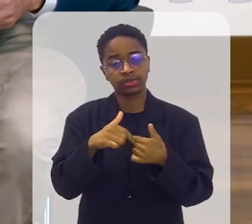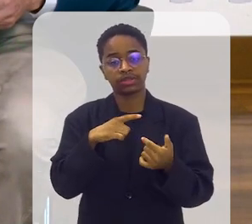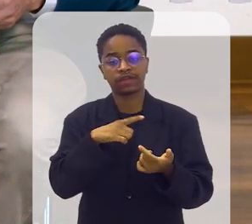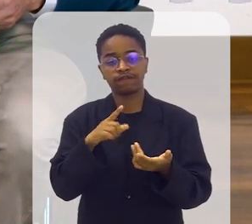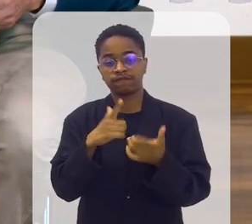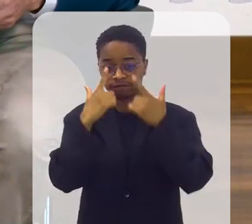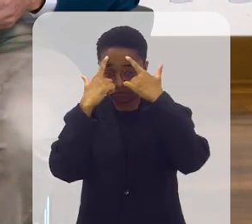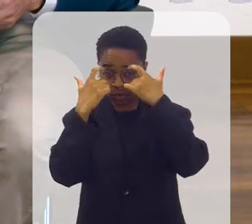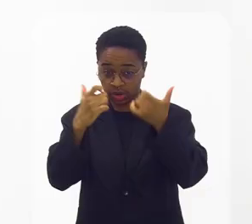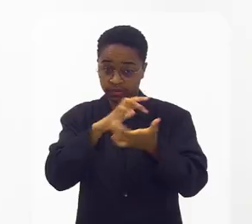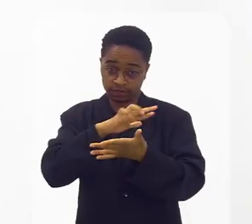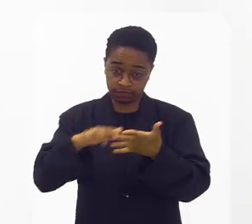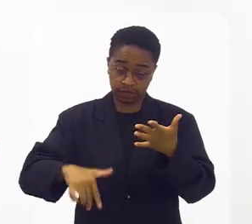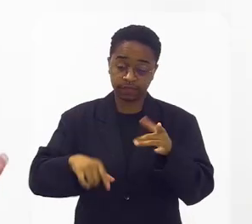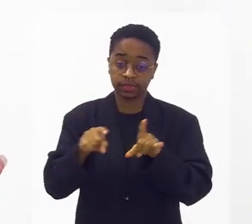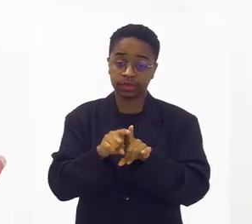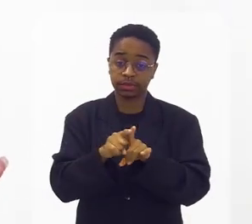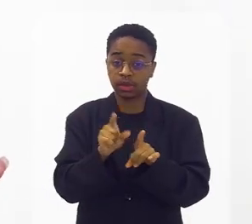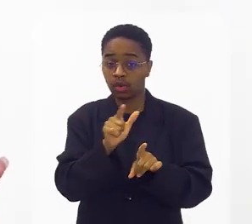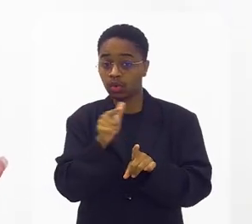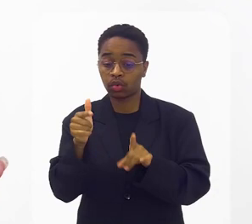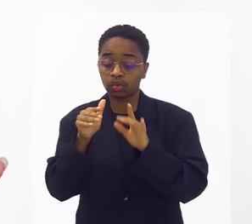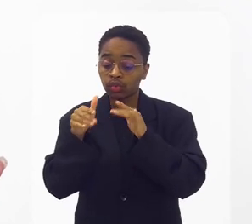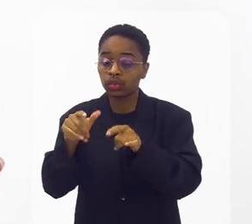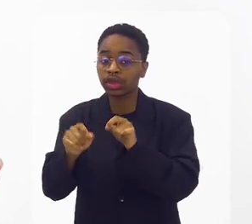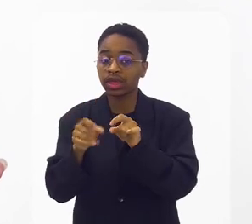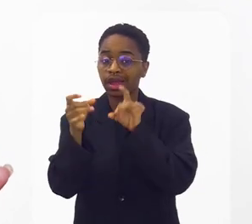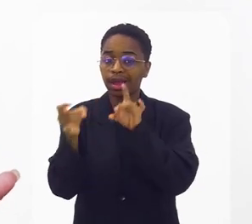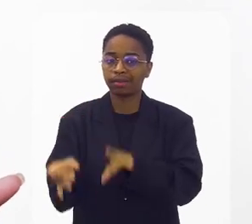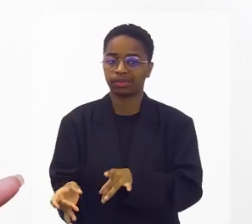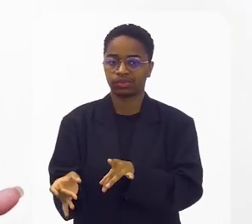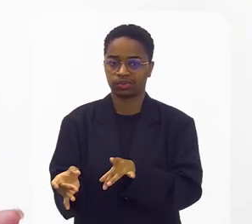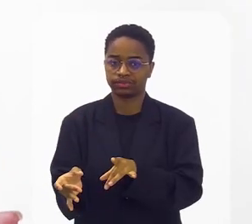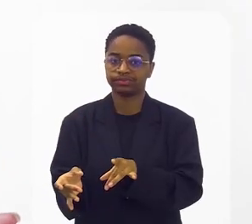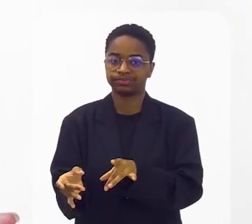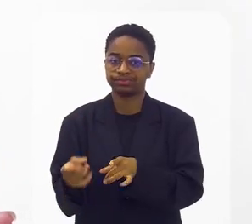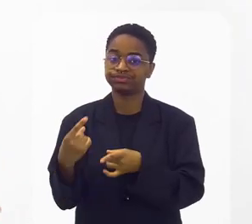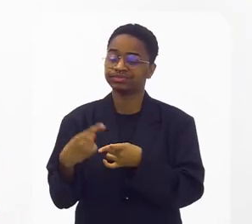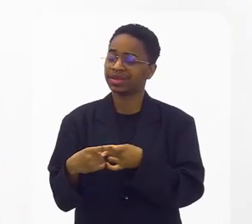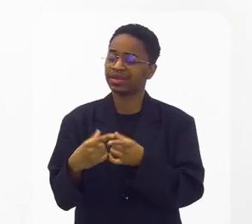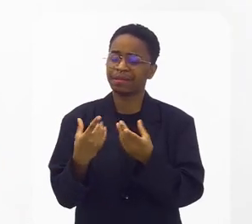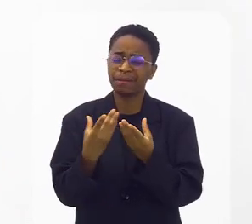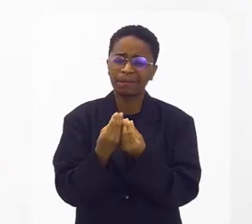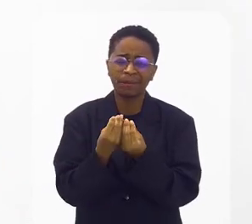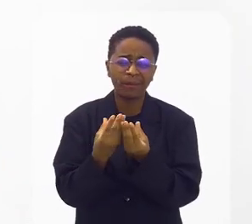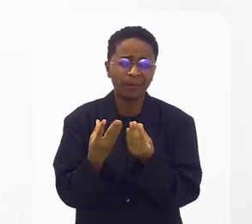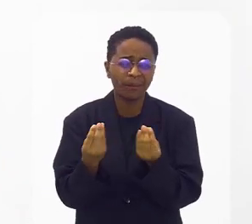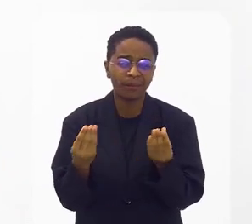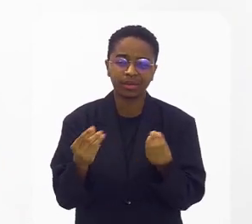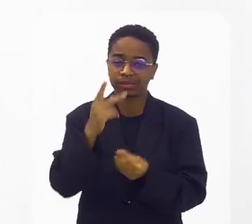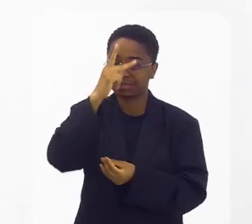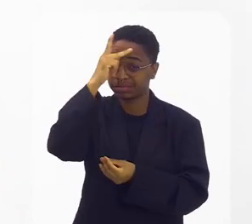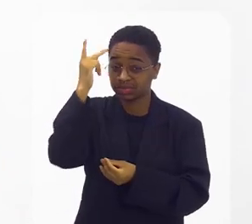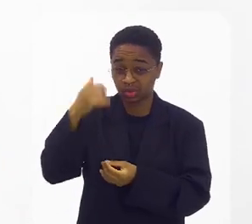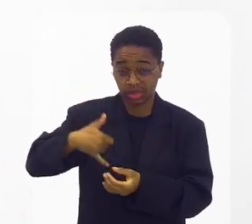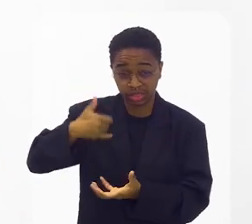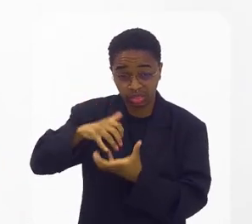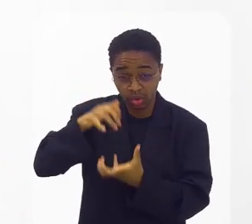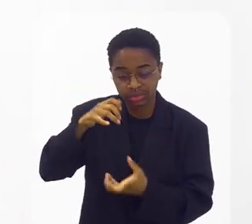inúmeras violências. E um outro recorte que a gente faz era o abandono. Muita pessoa idosa